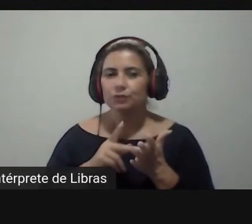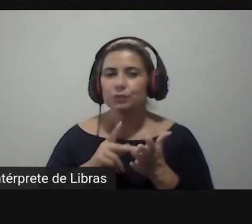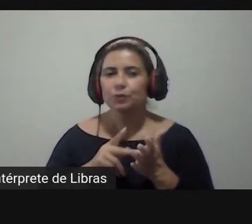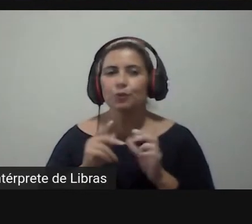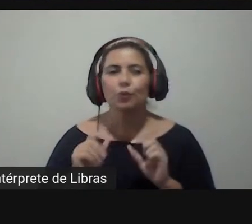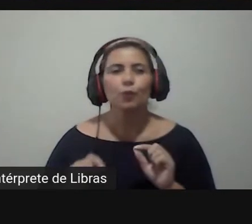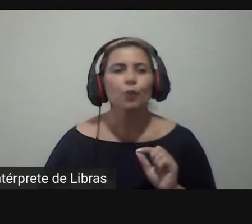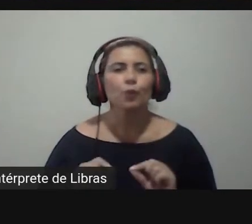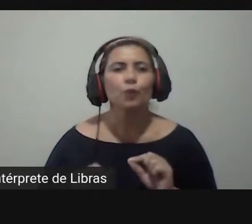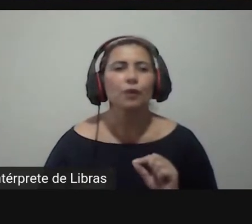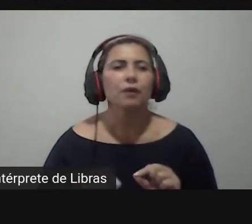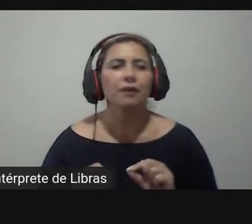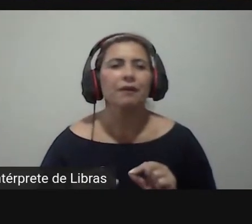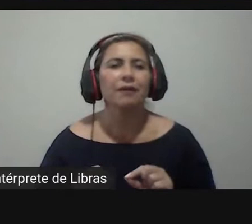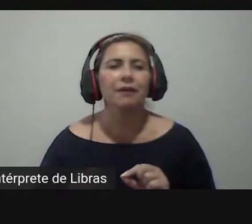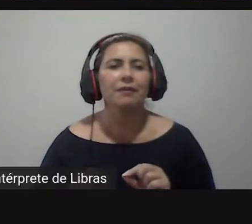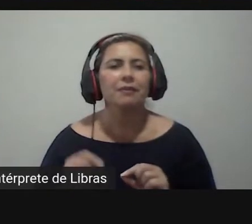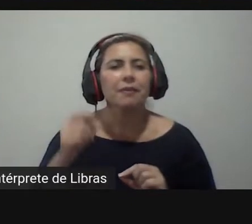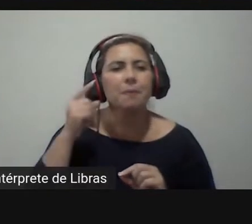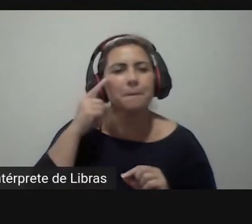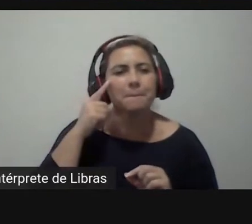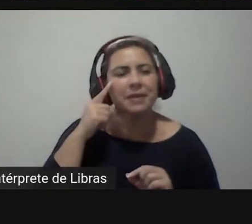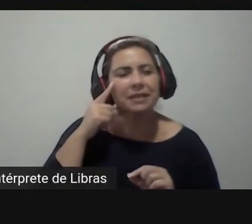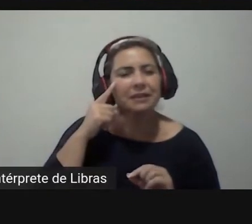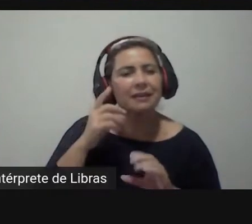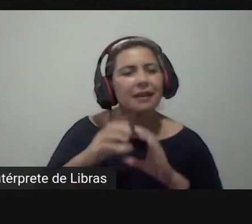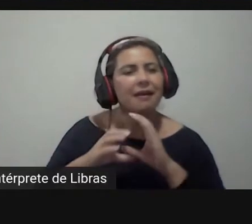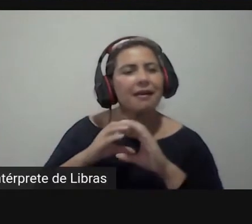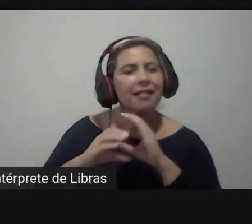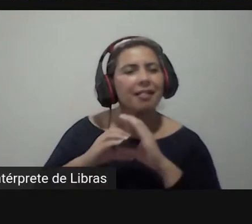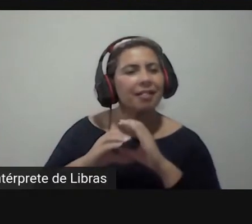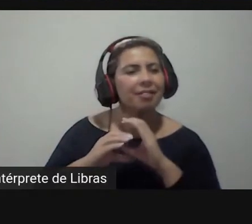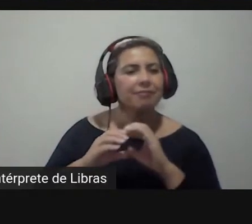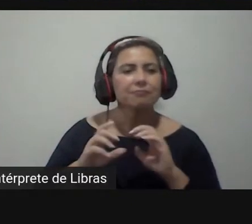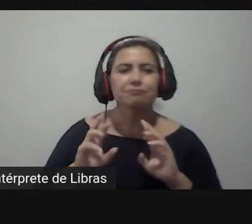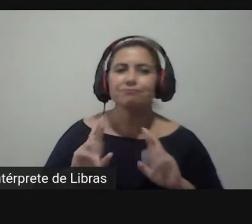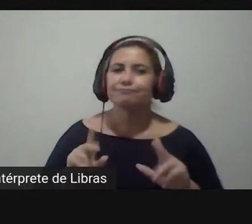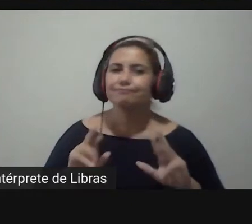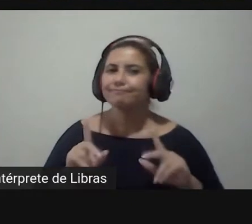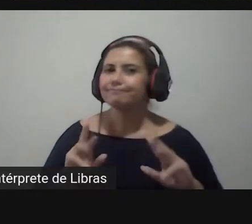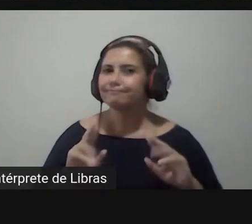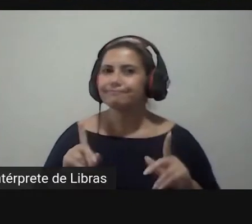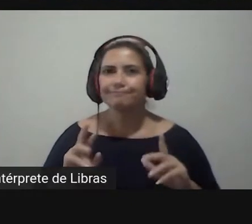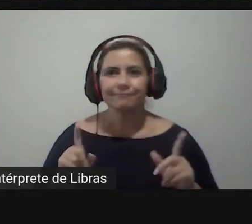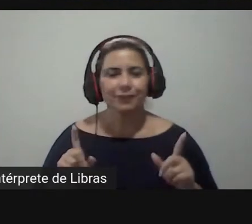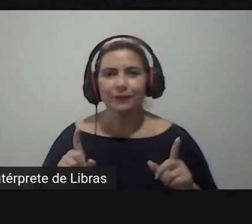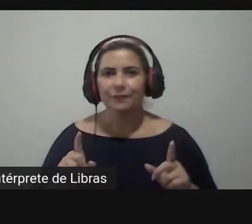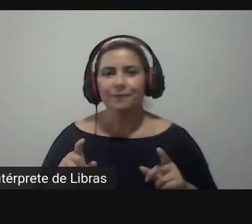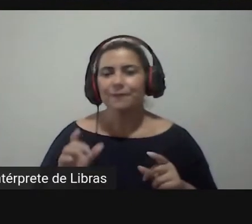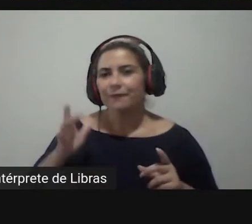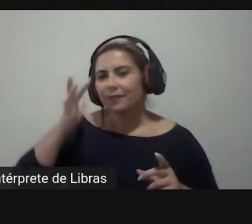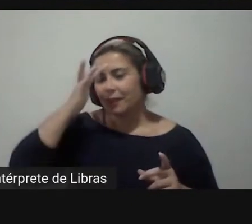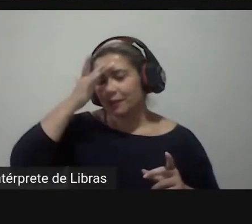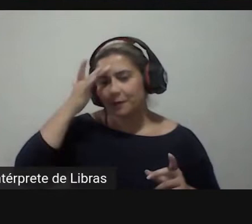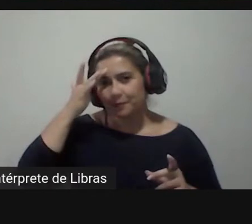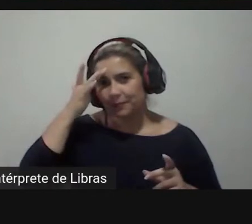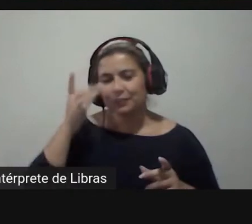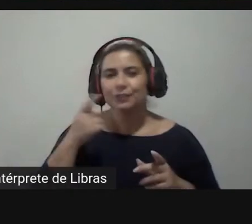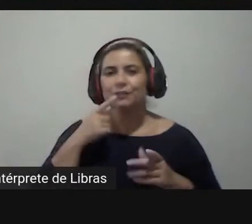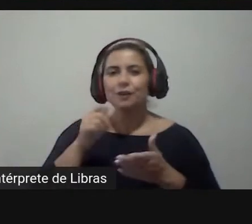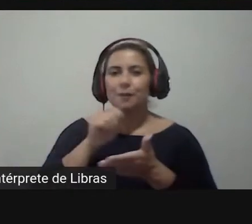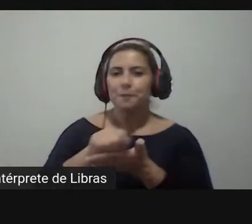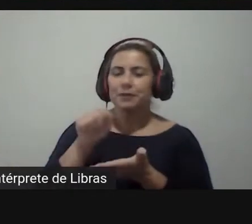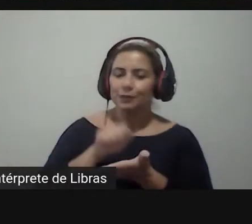é um canal de comunicação mas ele não é um canal de comunicação o cidadão vai preenche um